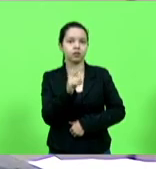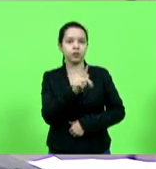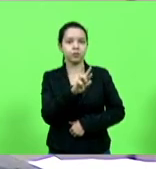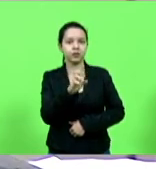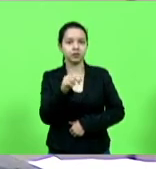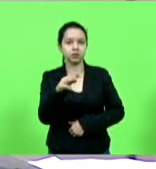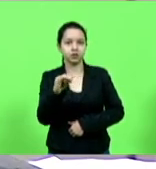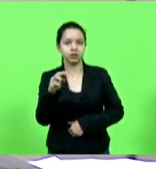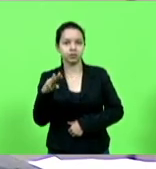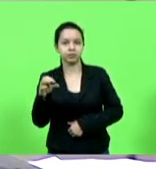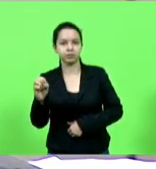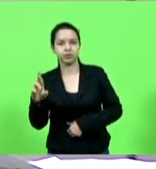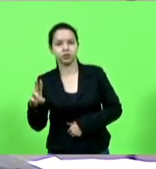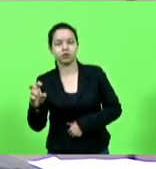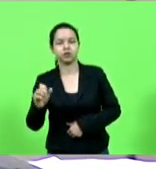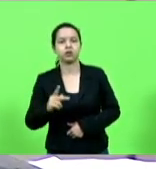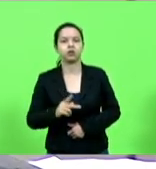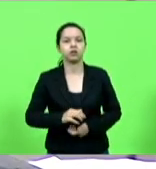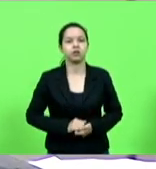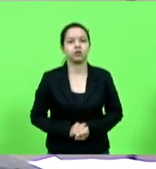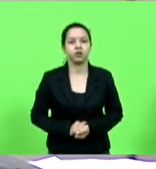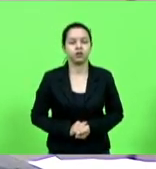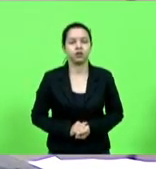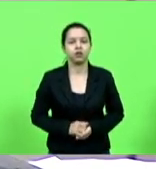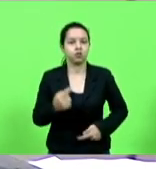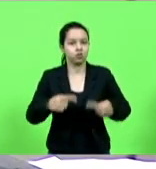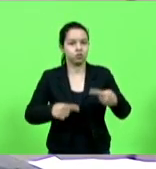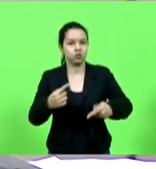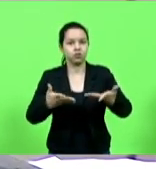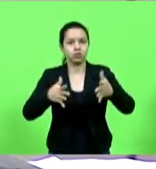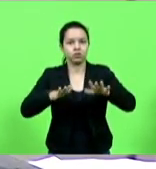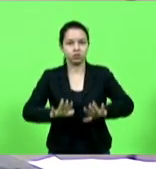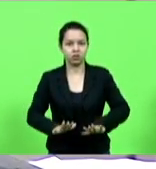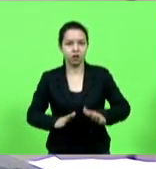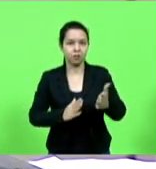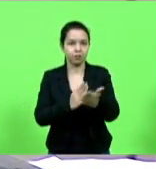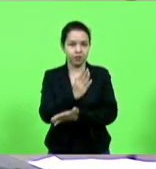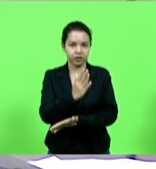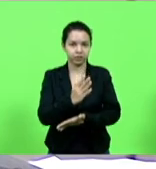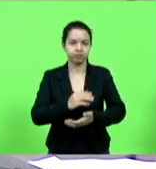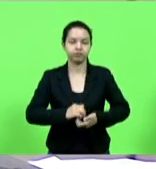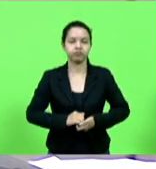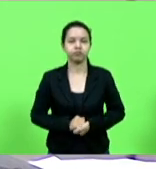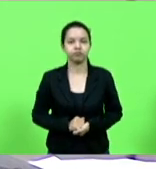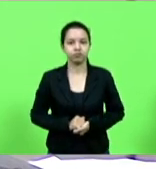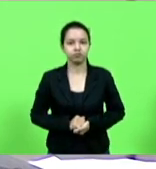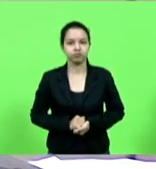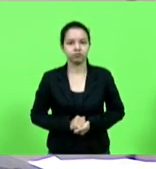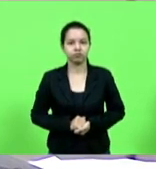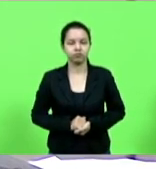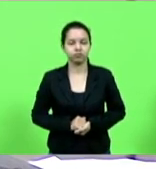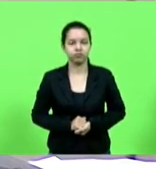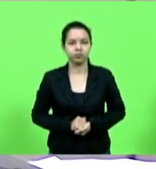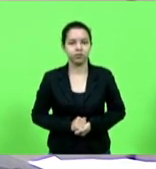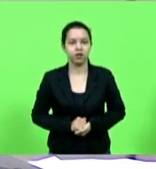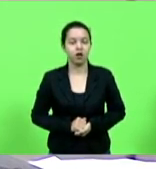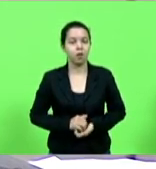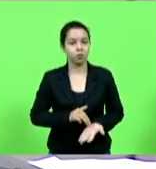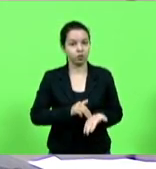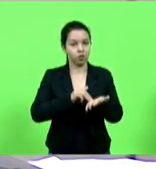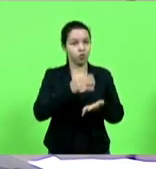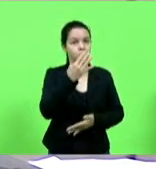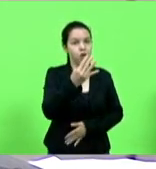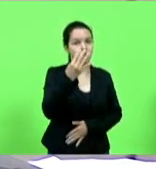em discussão não havendo quem queira discutir em votação aprovado moção número 448